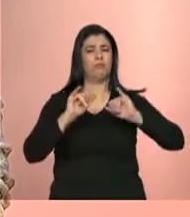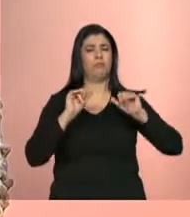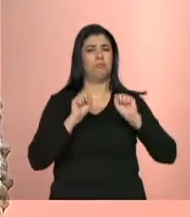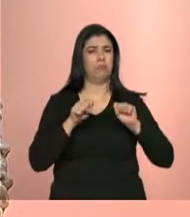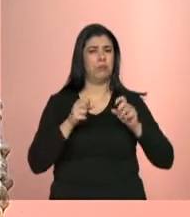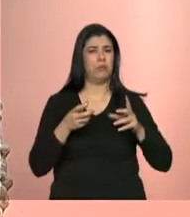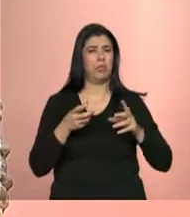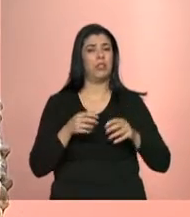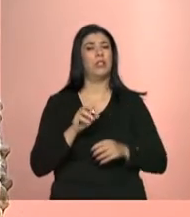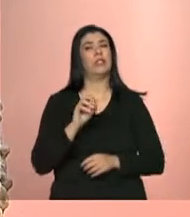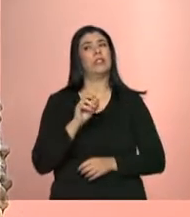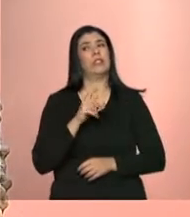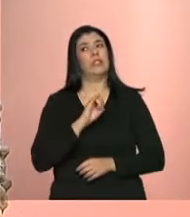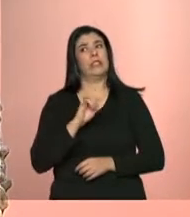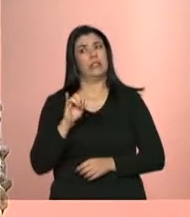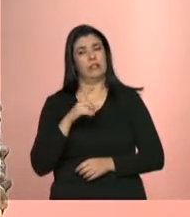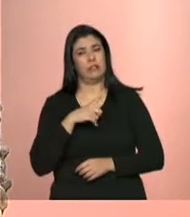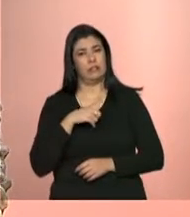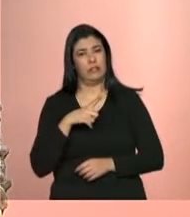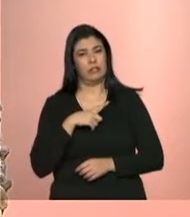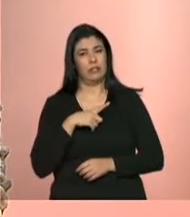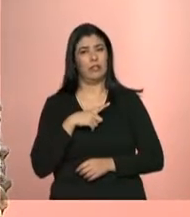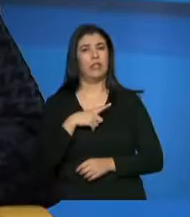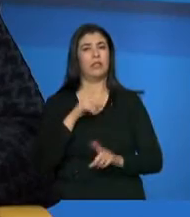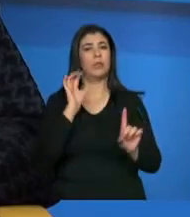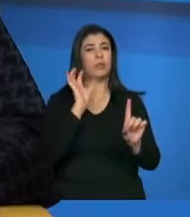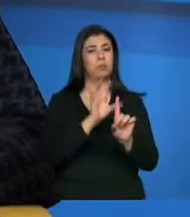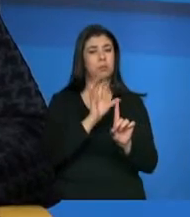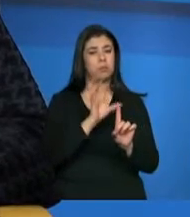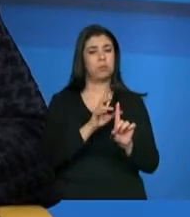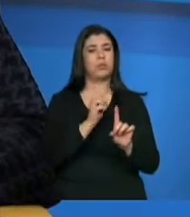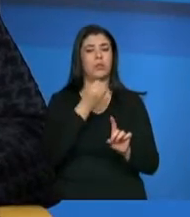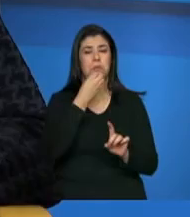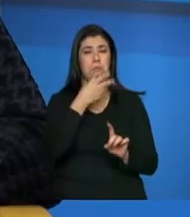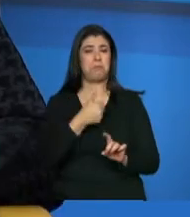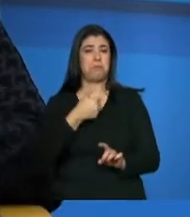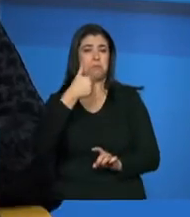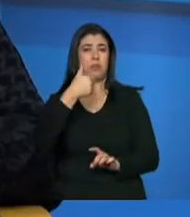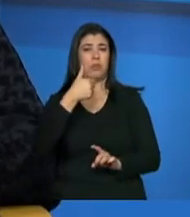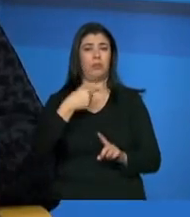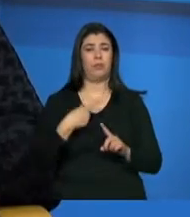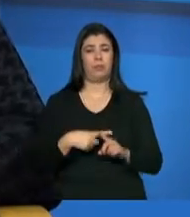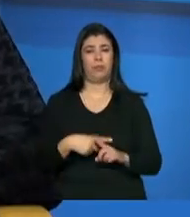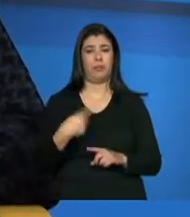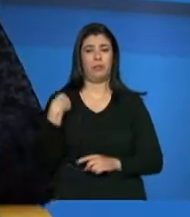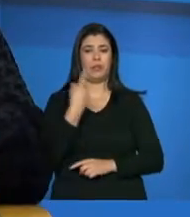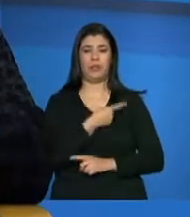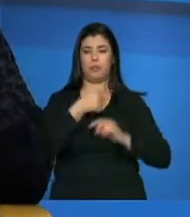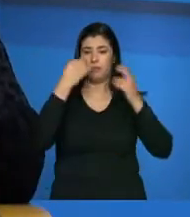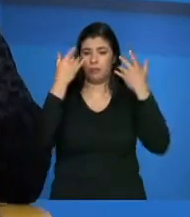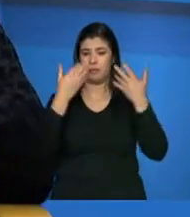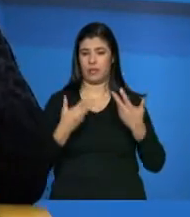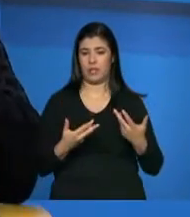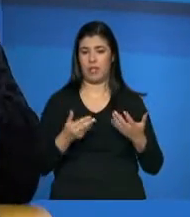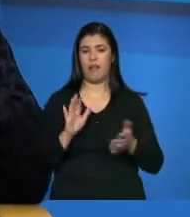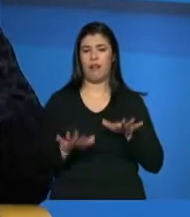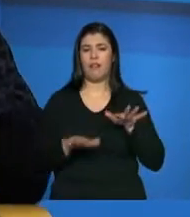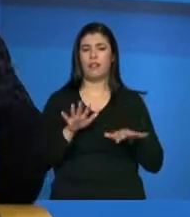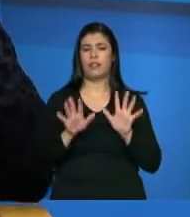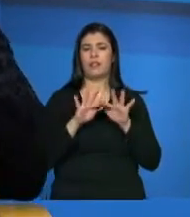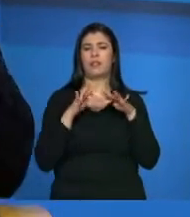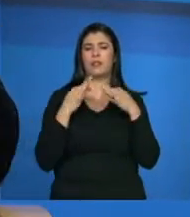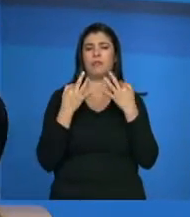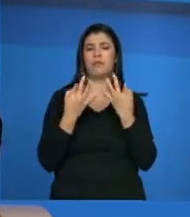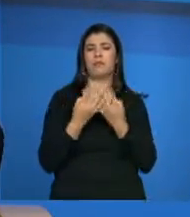se trouxe impacto, positivo, né? Por quê? Porque é o que a gente fala um pouco, né? Muitas vezes a família